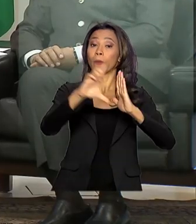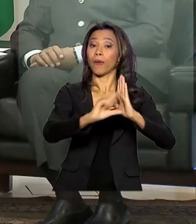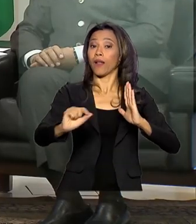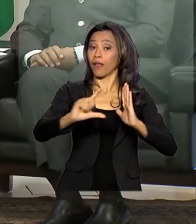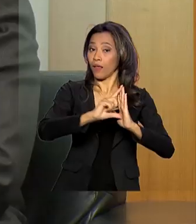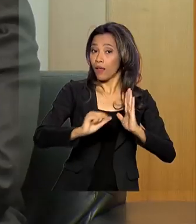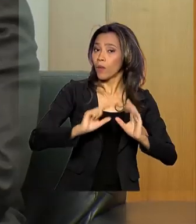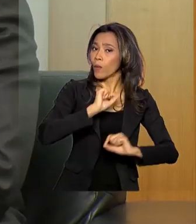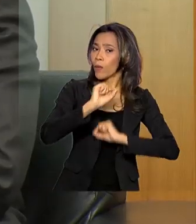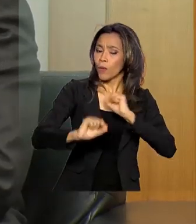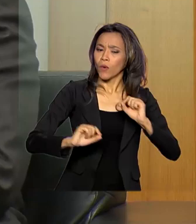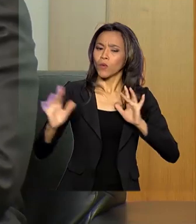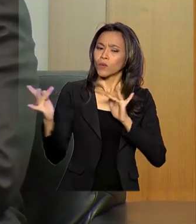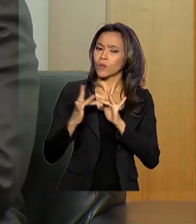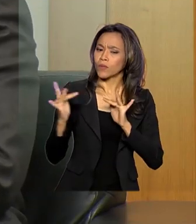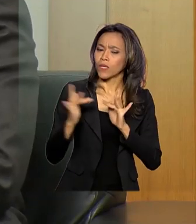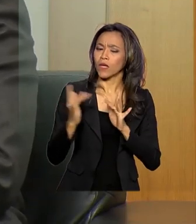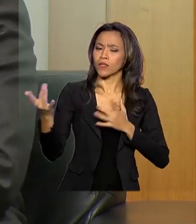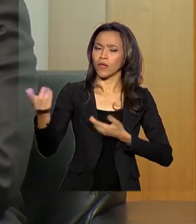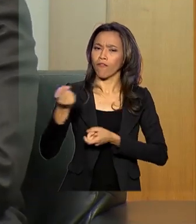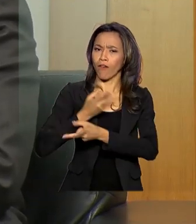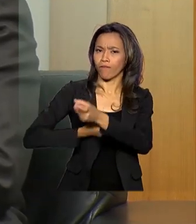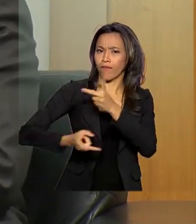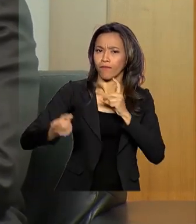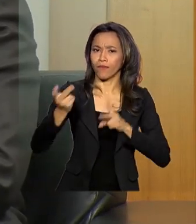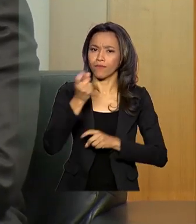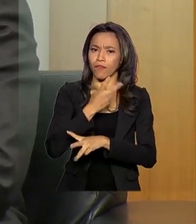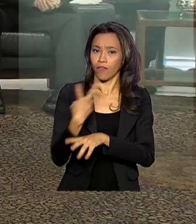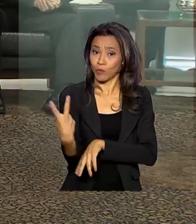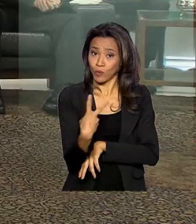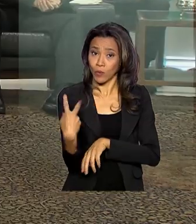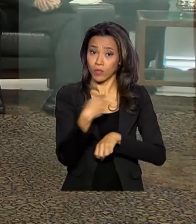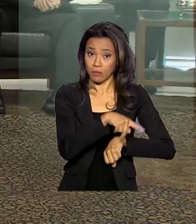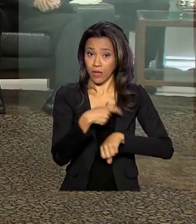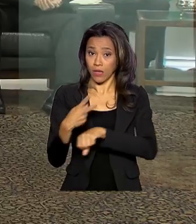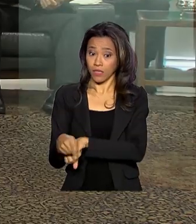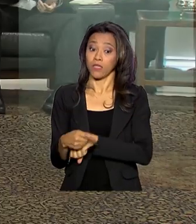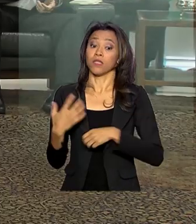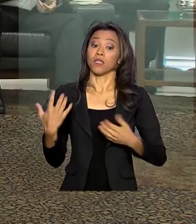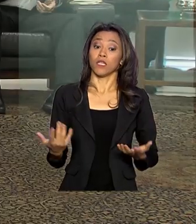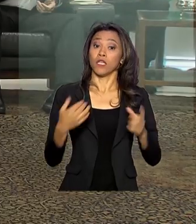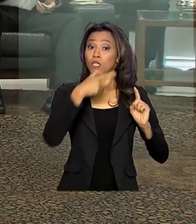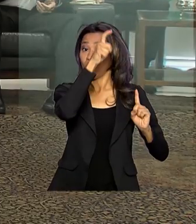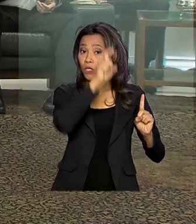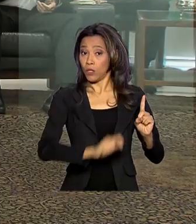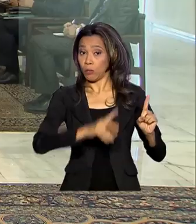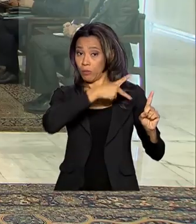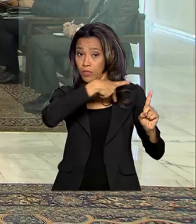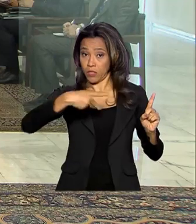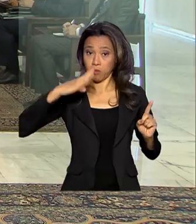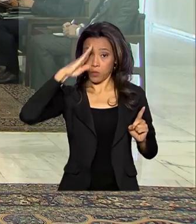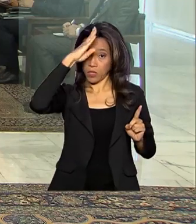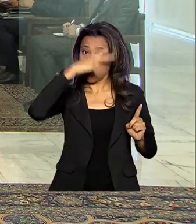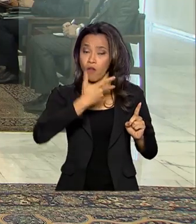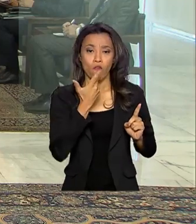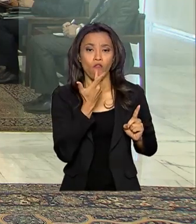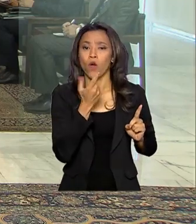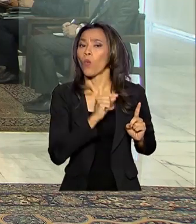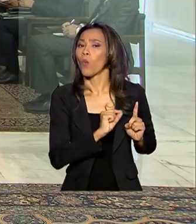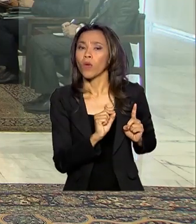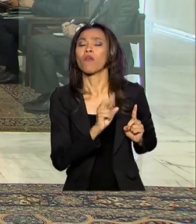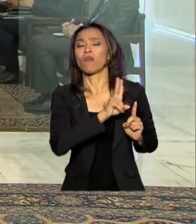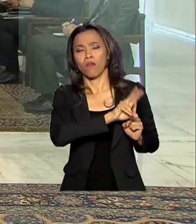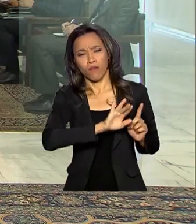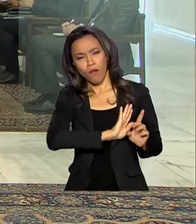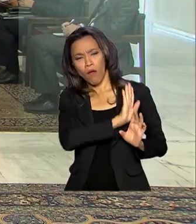encontro tratou das relações comerciais entre os dois países. E o presidente Jair Bolsonaro anunciou que irá à